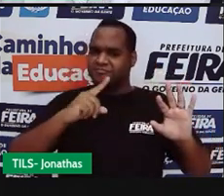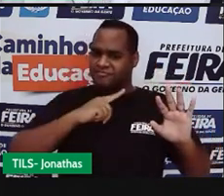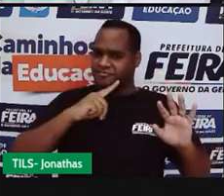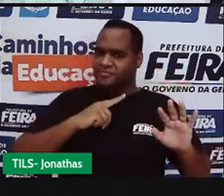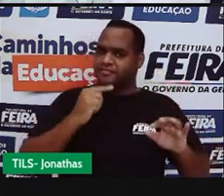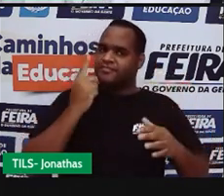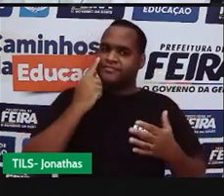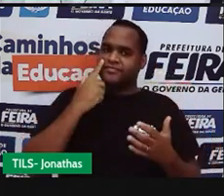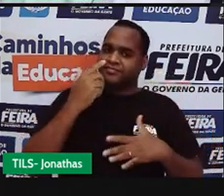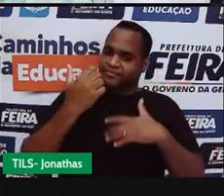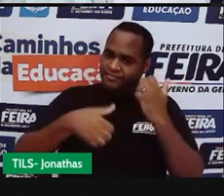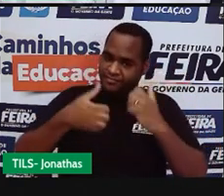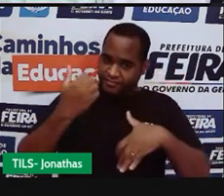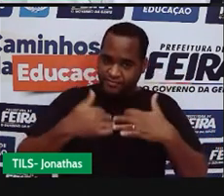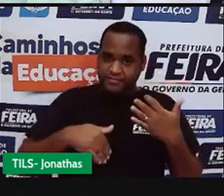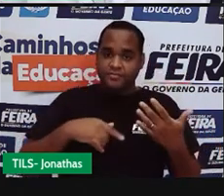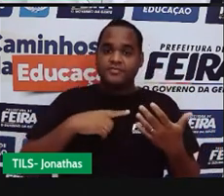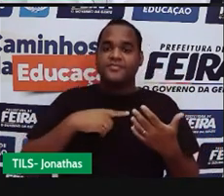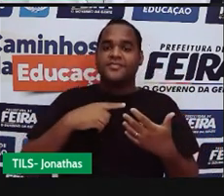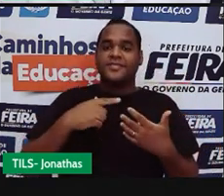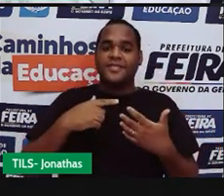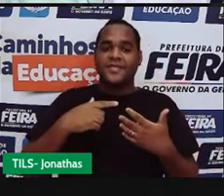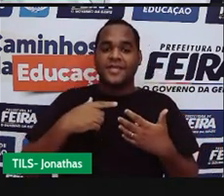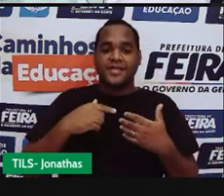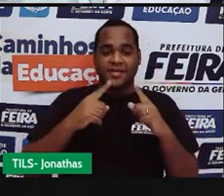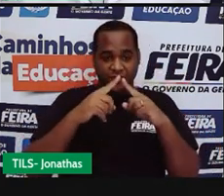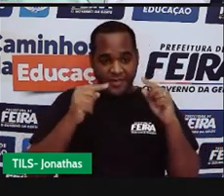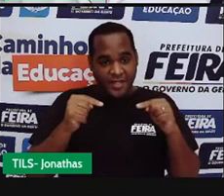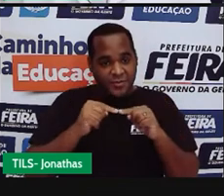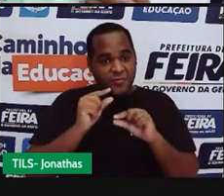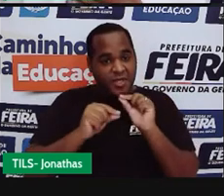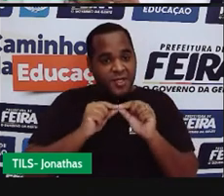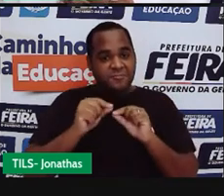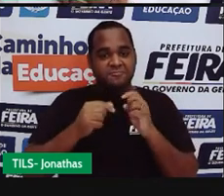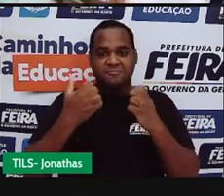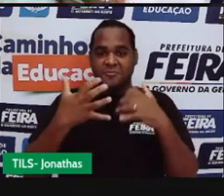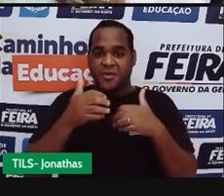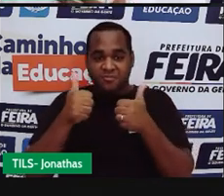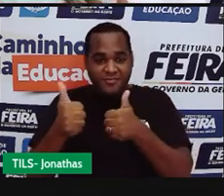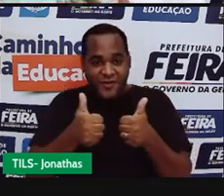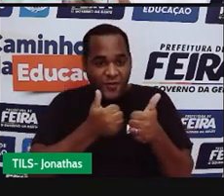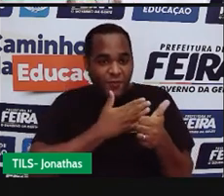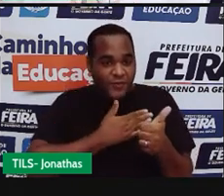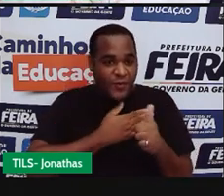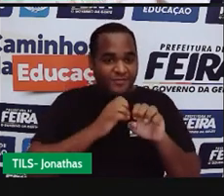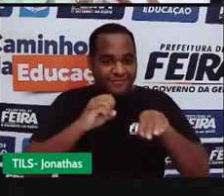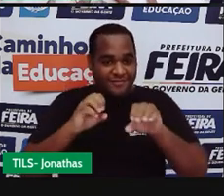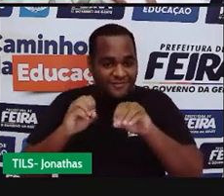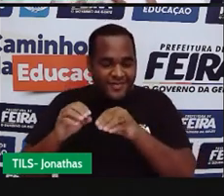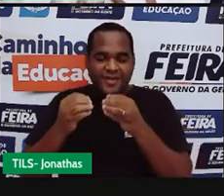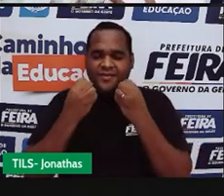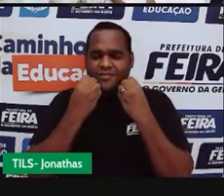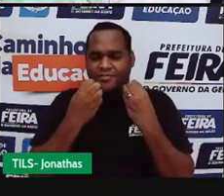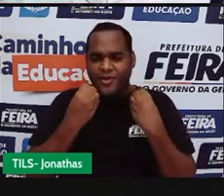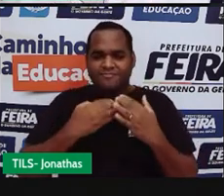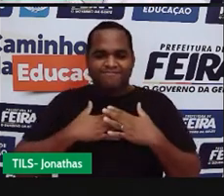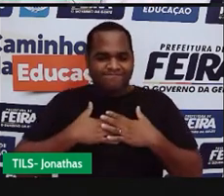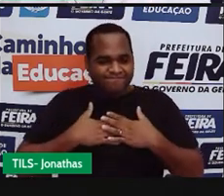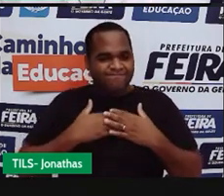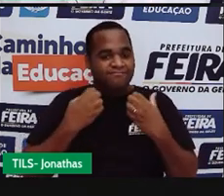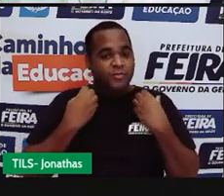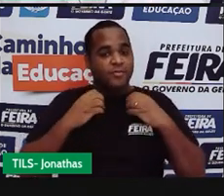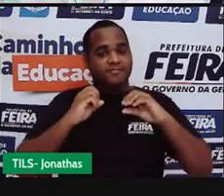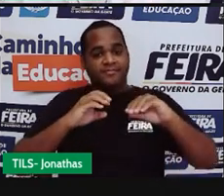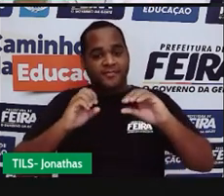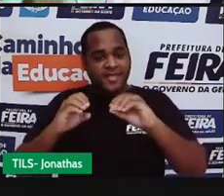triângulo. Espero que sim. Será que você curtiu essa aula? Eu espero que sim, porque para mim foi muito massa, né?